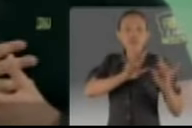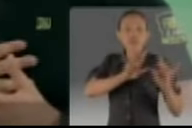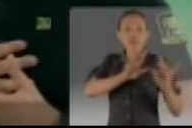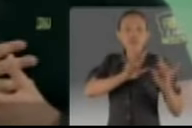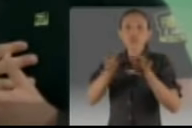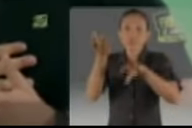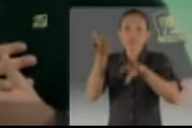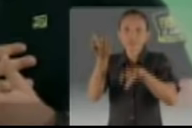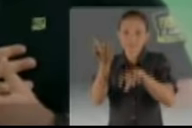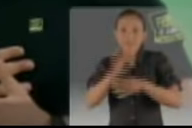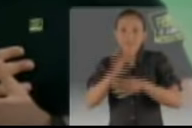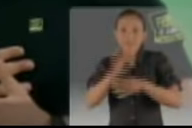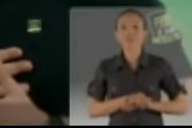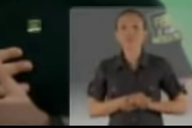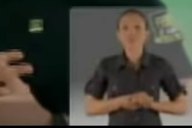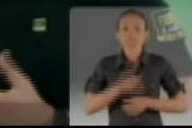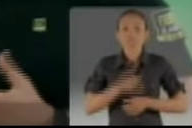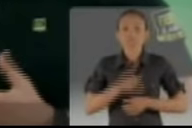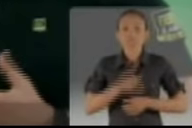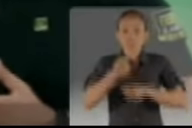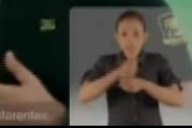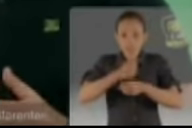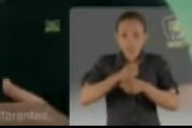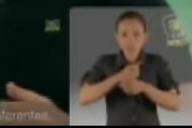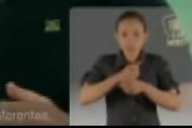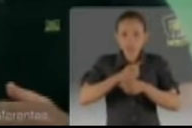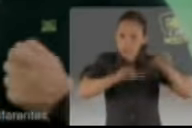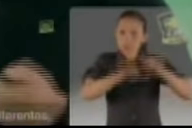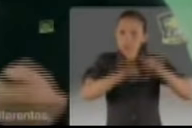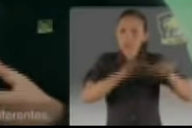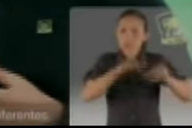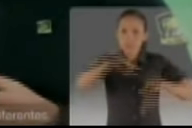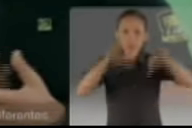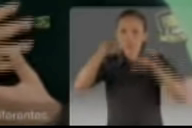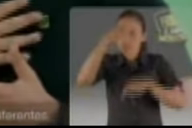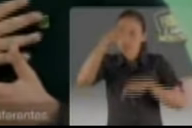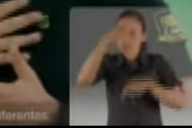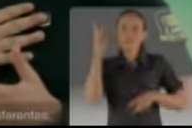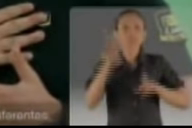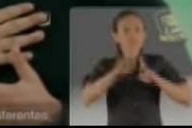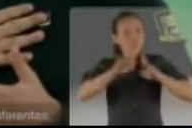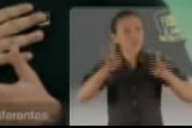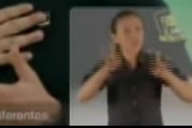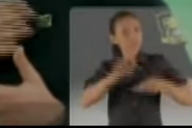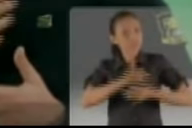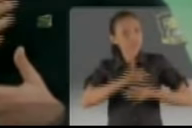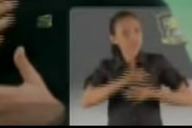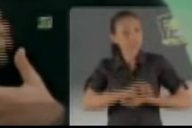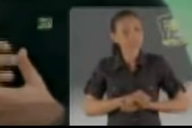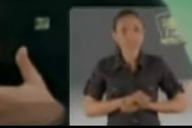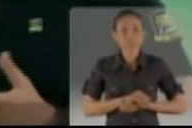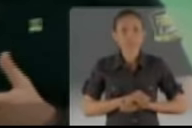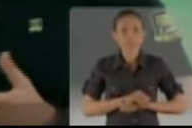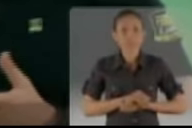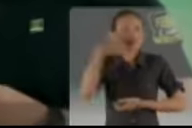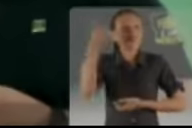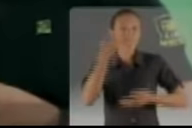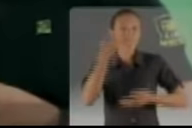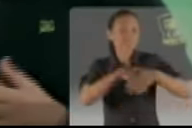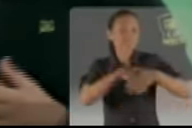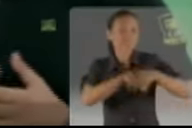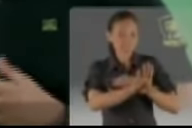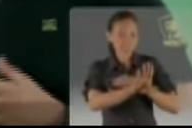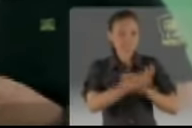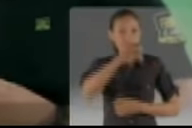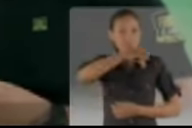policiais federais de todo o Brasil. Este ano, vamos renovar e escolher pessoas diferentes, de fora do sistema político.